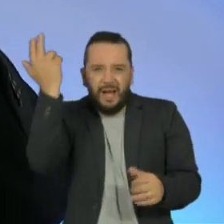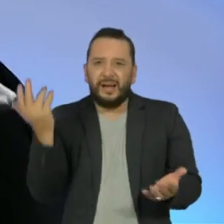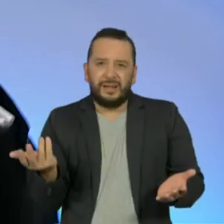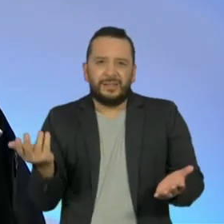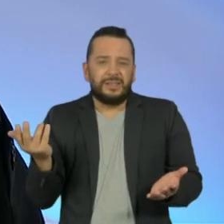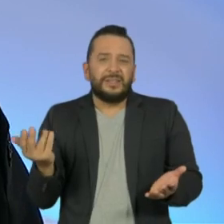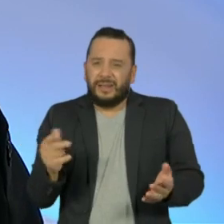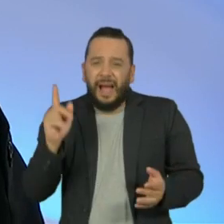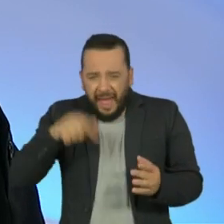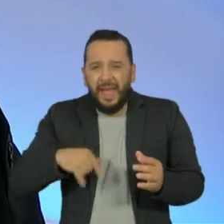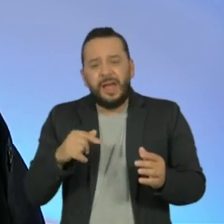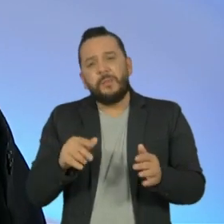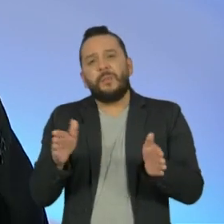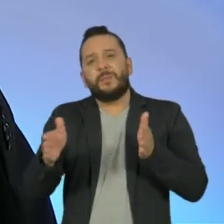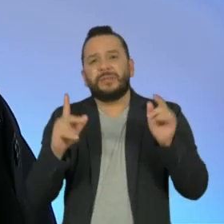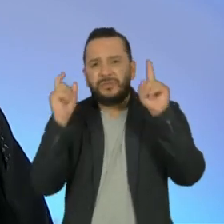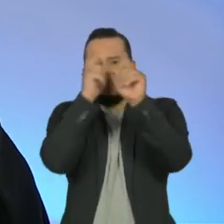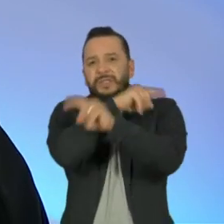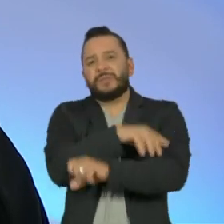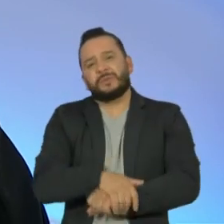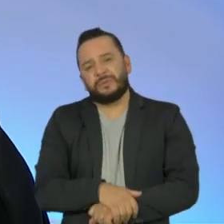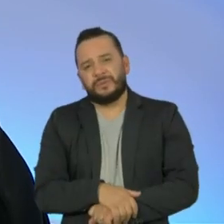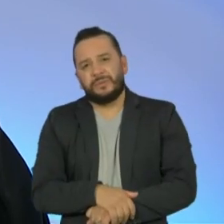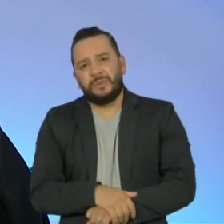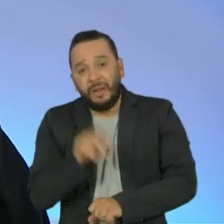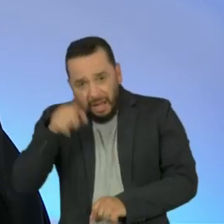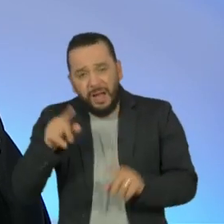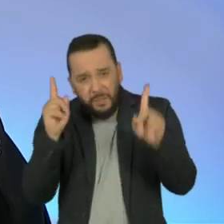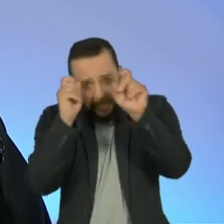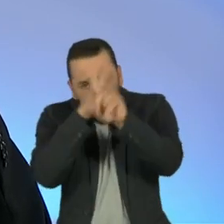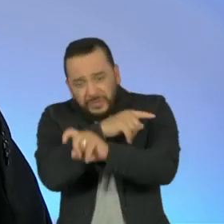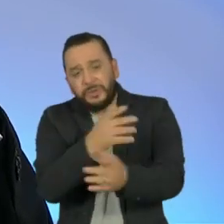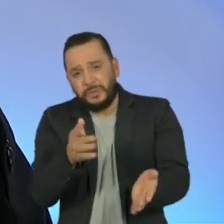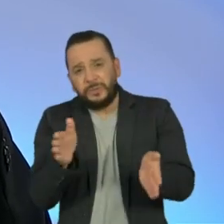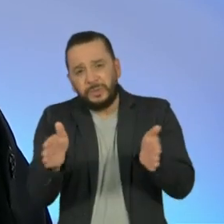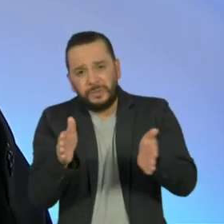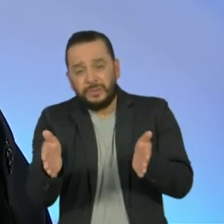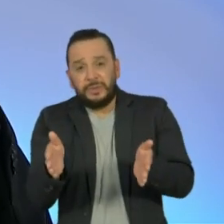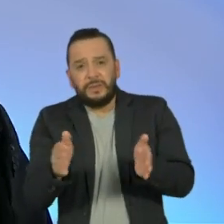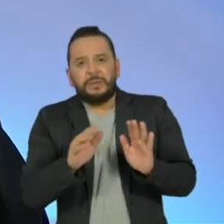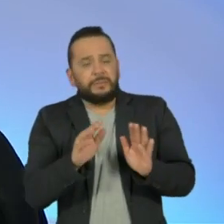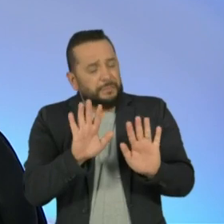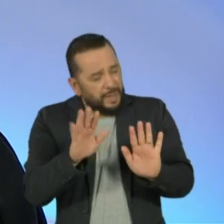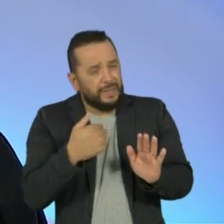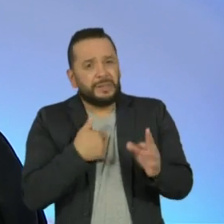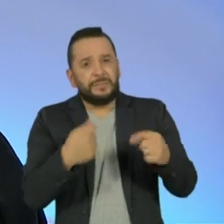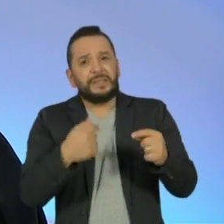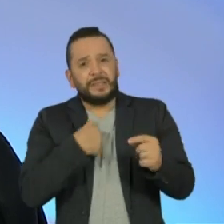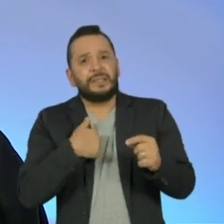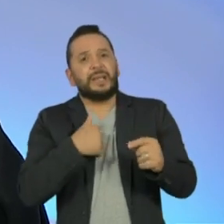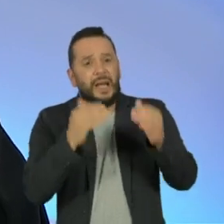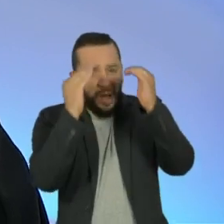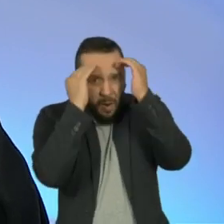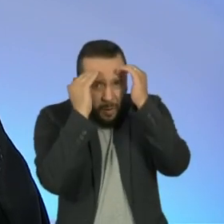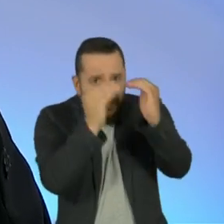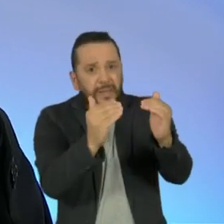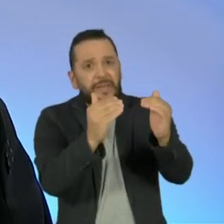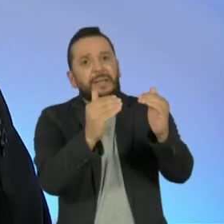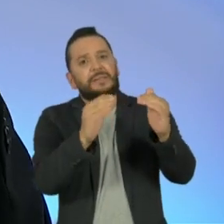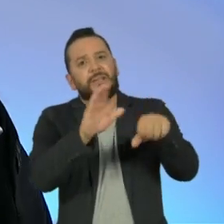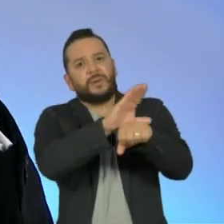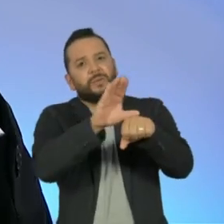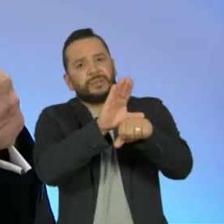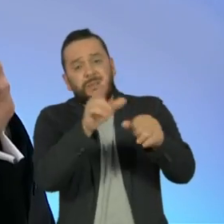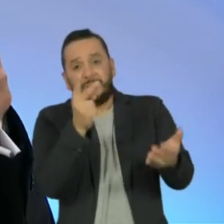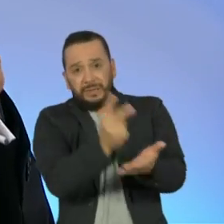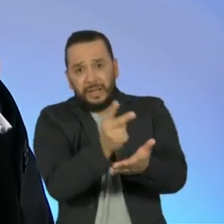que em nenhum momento se cogitasse de uma solução que não fosse o respeito à legalidade constitucional. De modo que eu